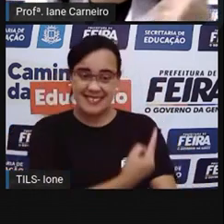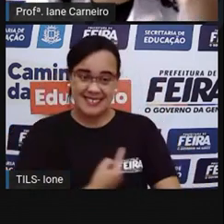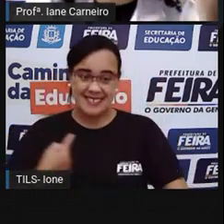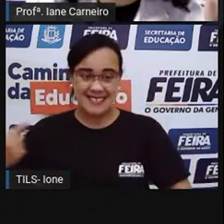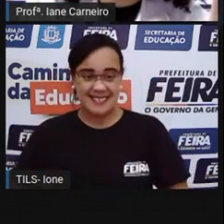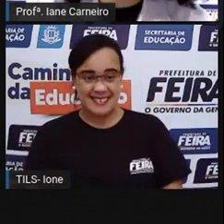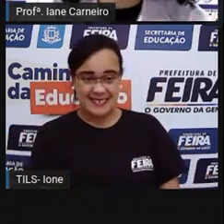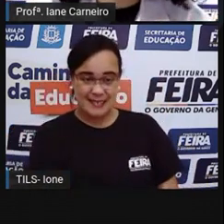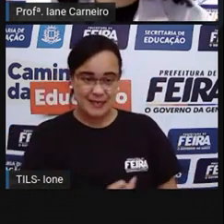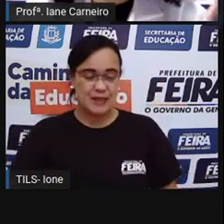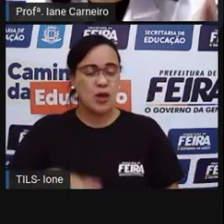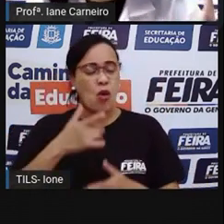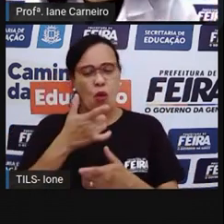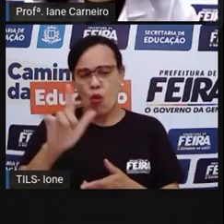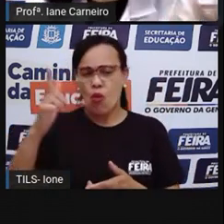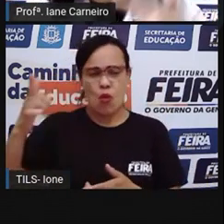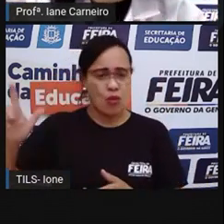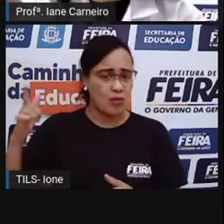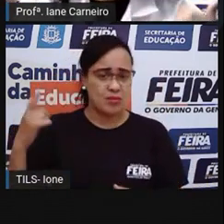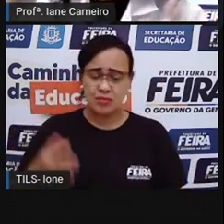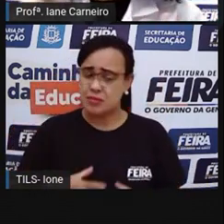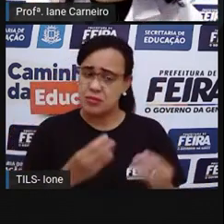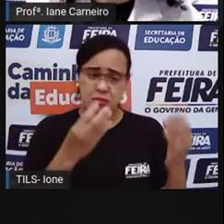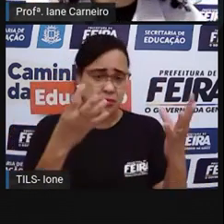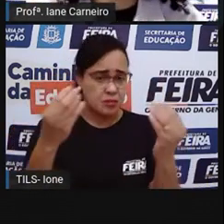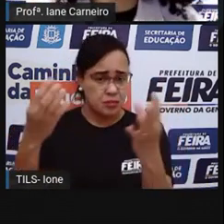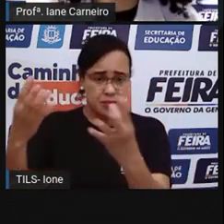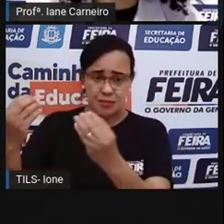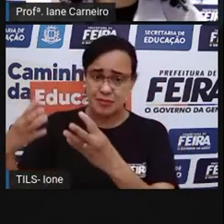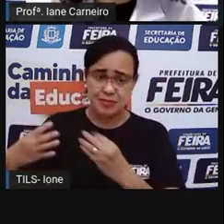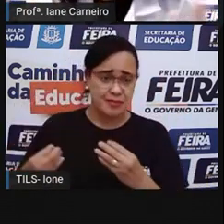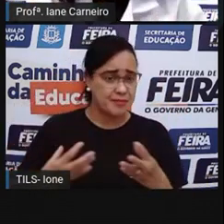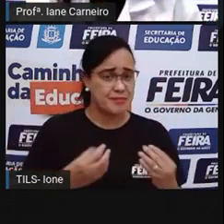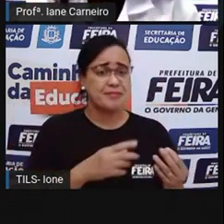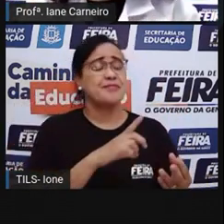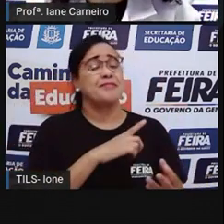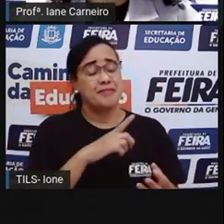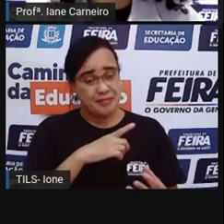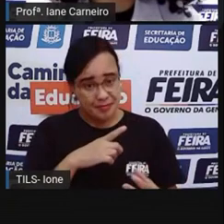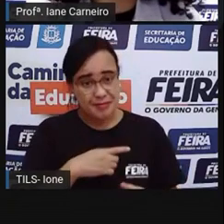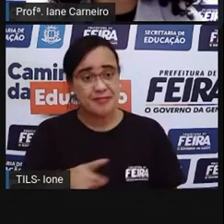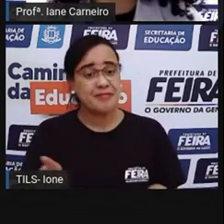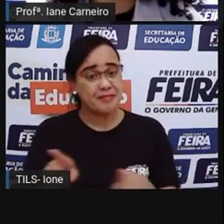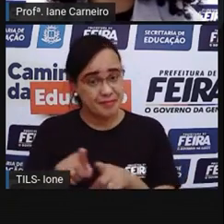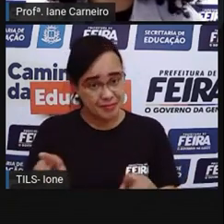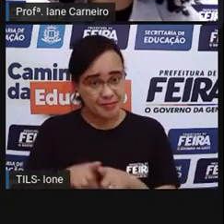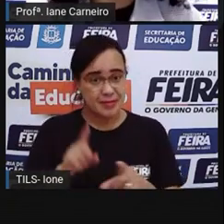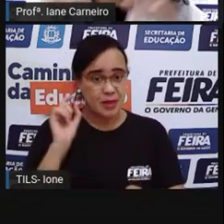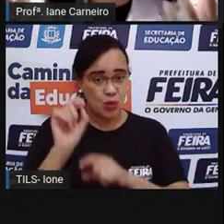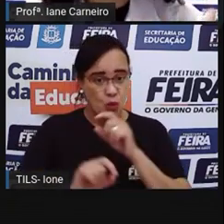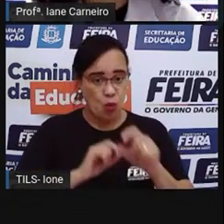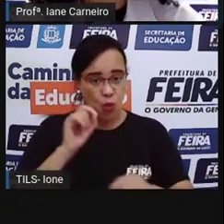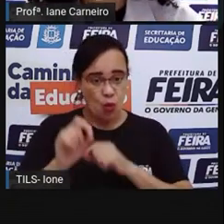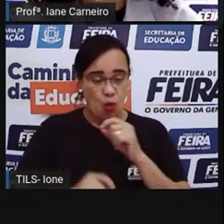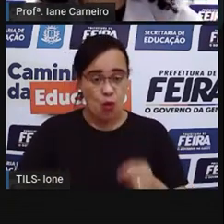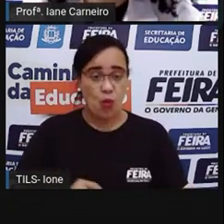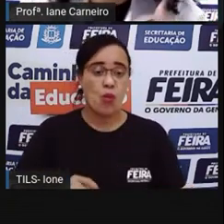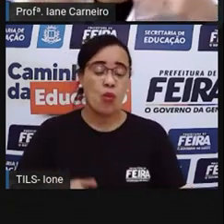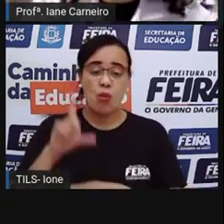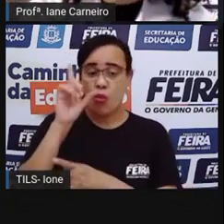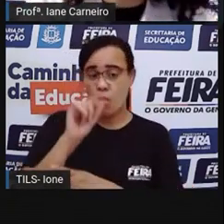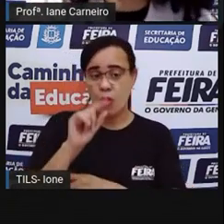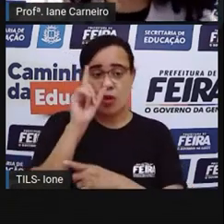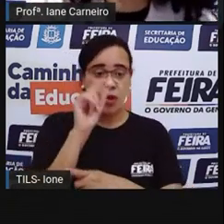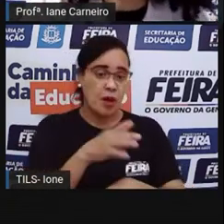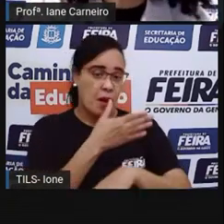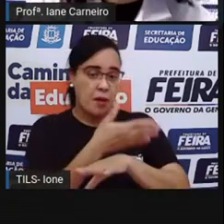outras, tem a do Atirei o Pau no Gato, que hoje já tem outra versão, né? Tem também a do Pombinha Branca, que está